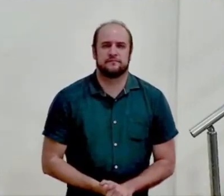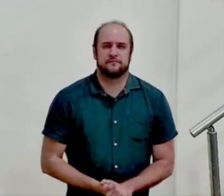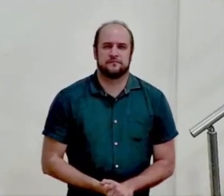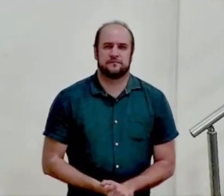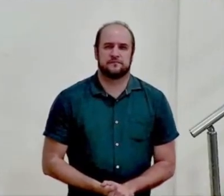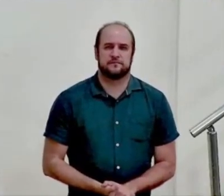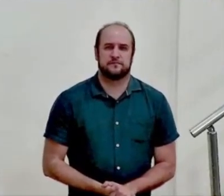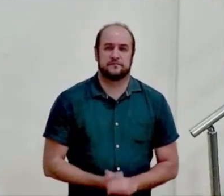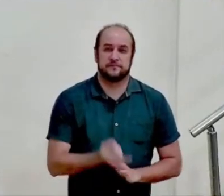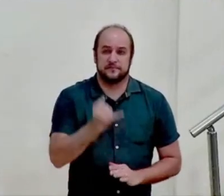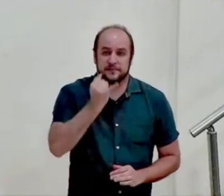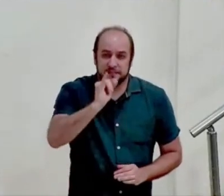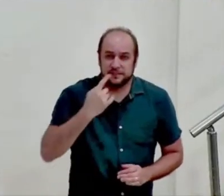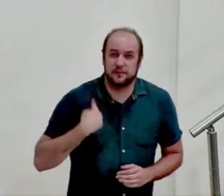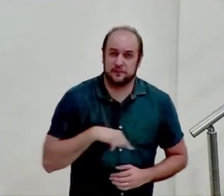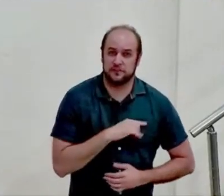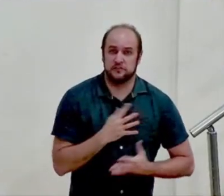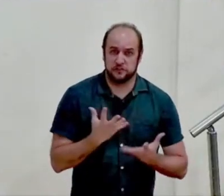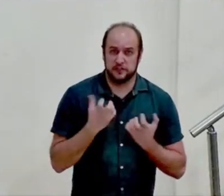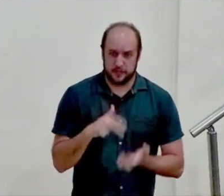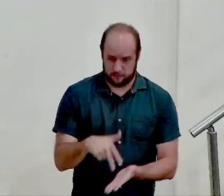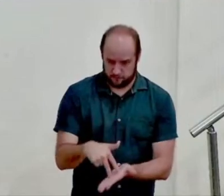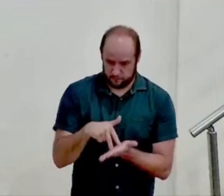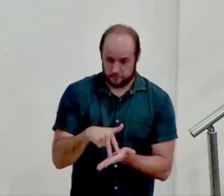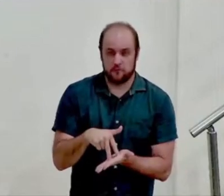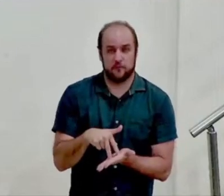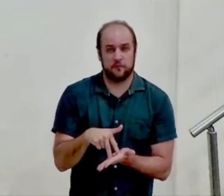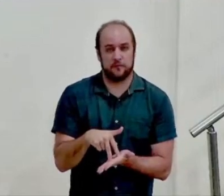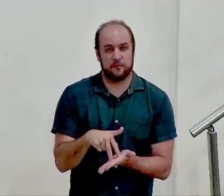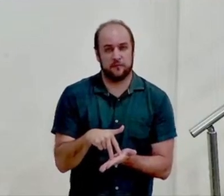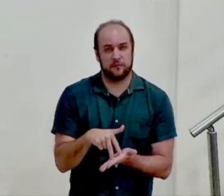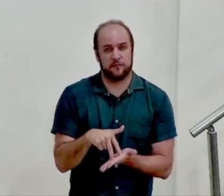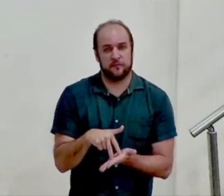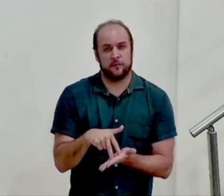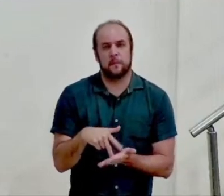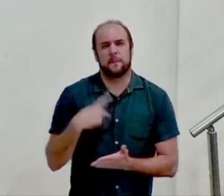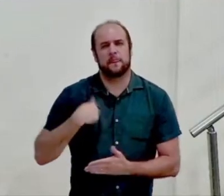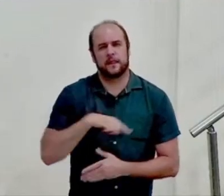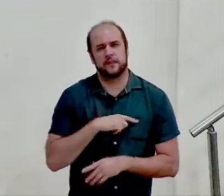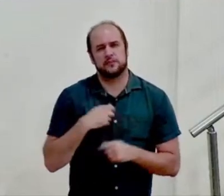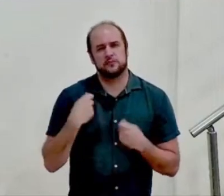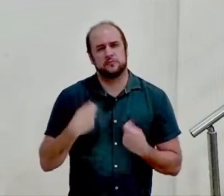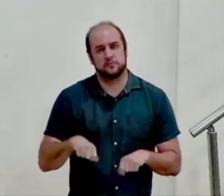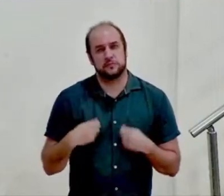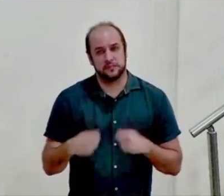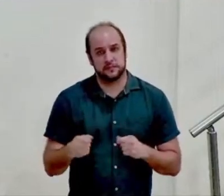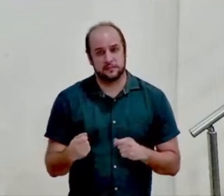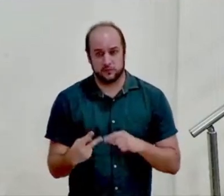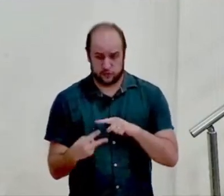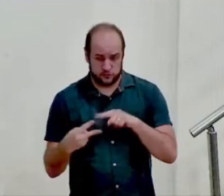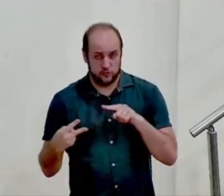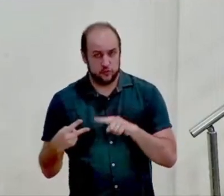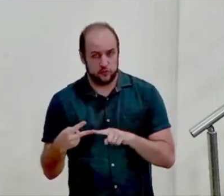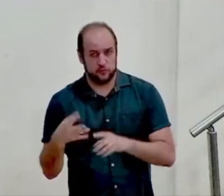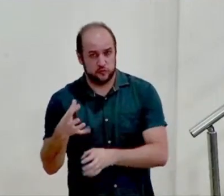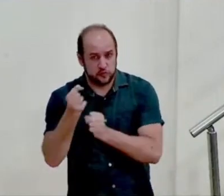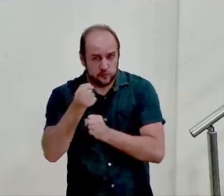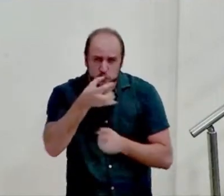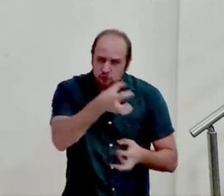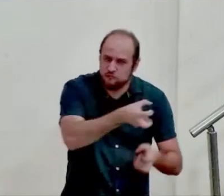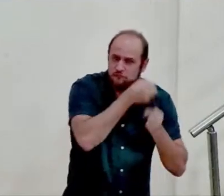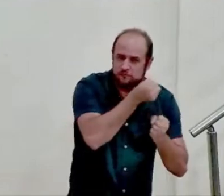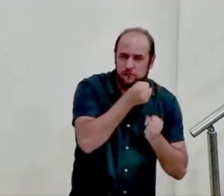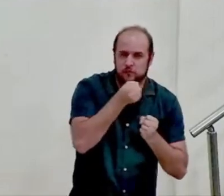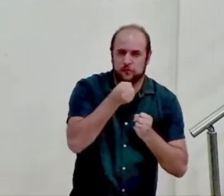se nós queremos esse tipo de estabilidade na nossa vida nós temos que colocar um pé no conforto do evangelho e colocar um pé no chamado do evangelho